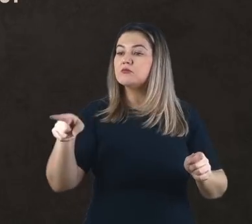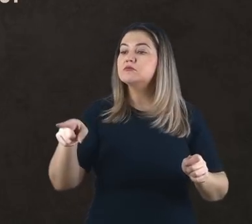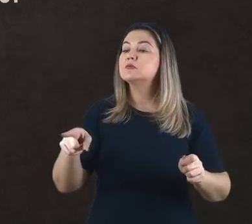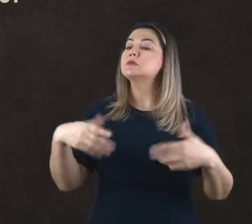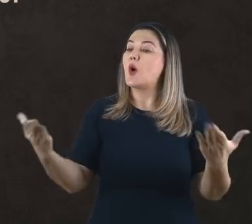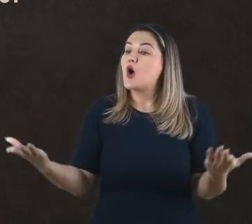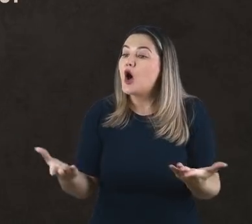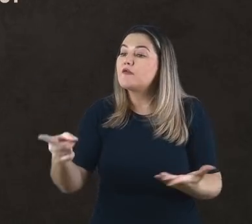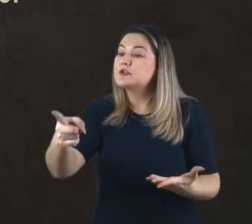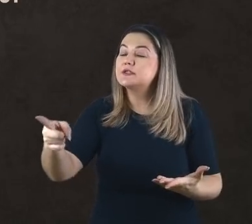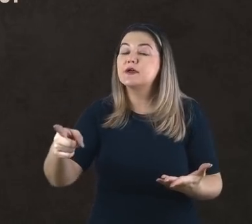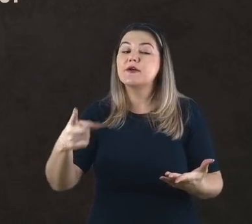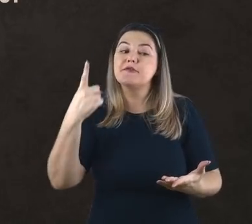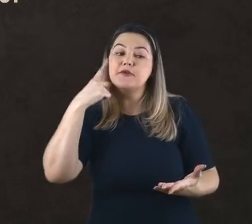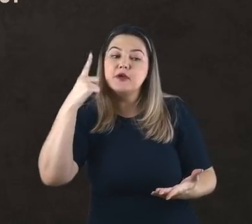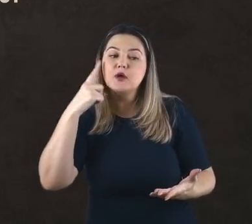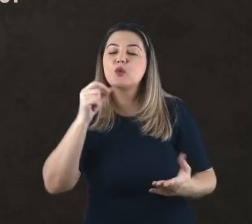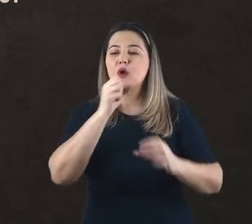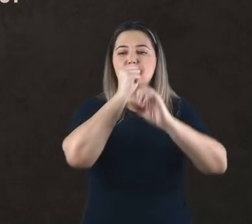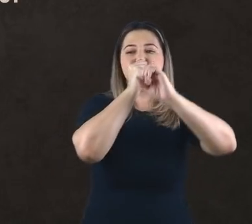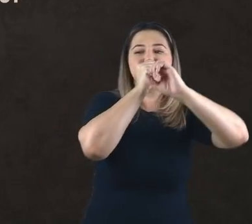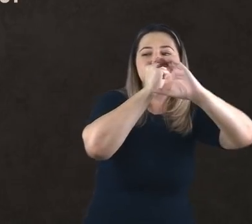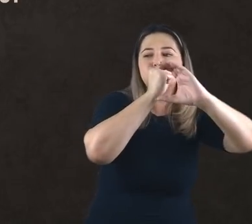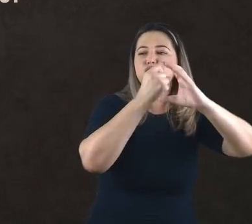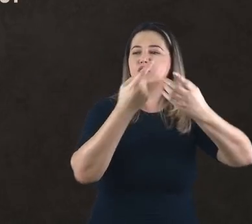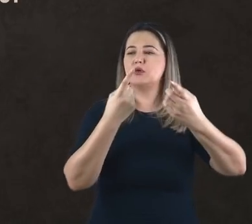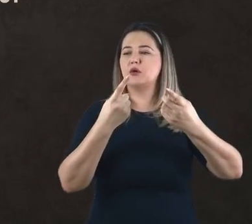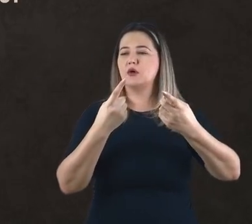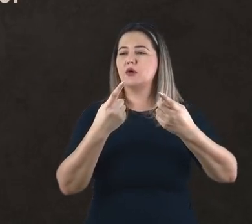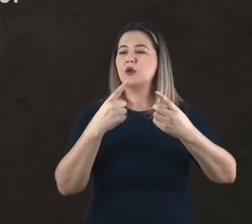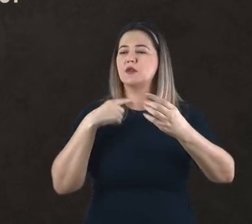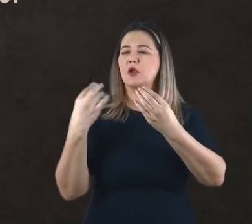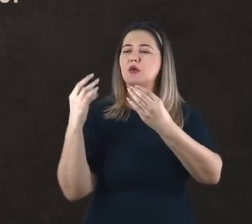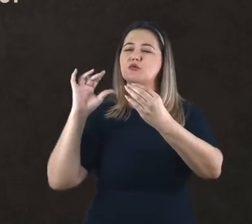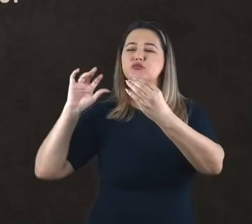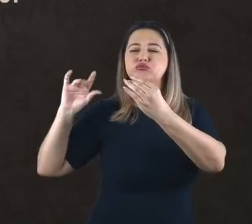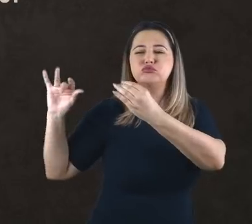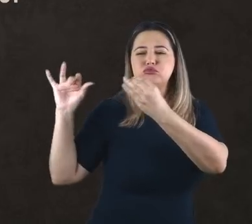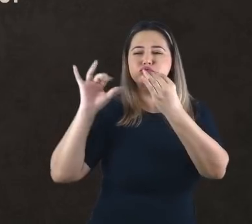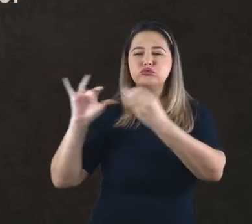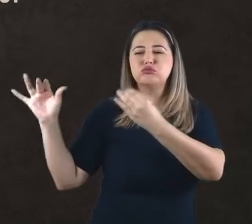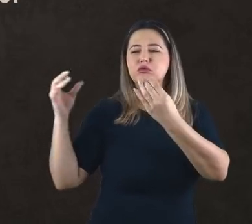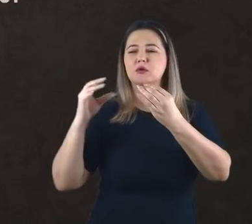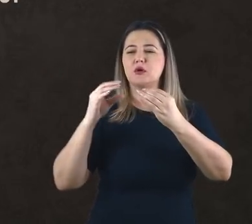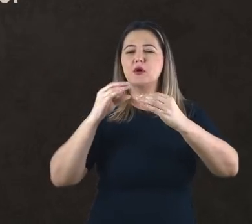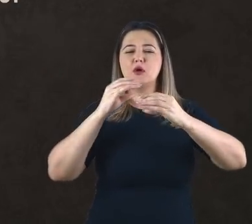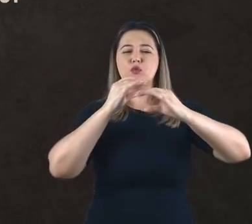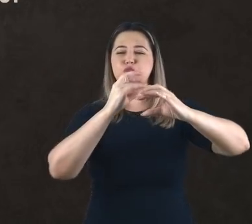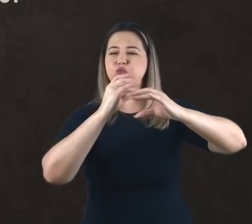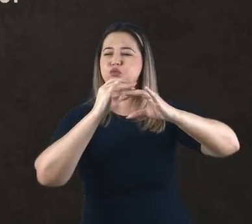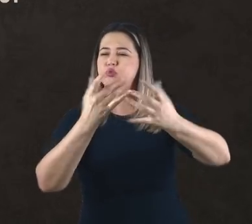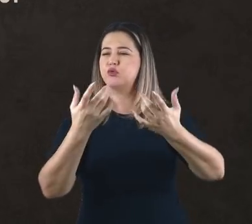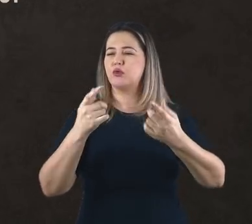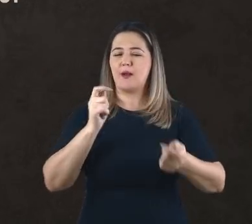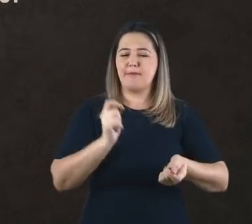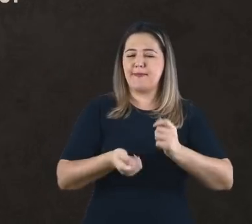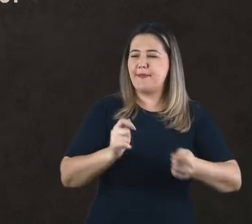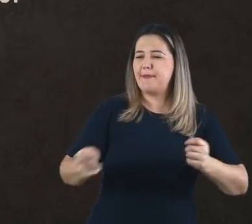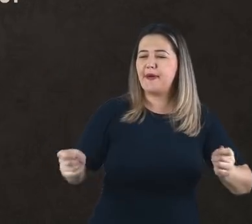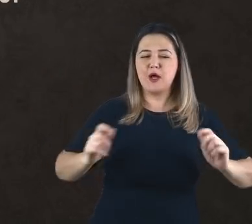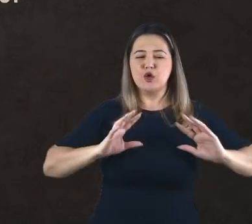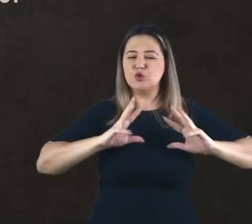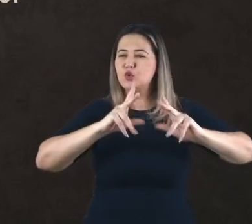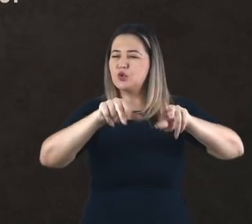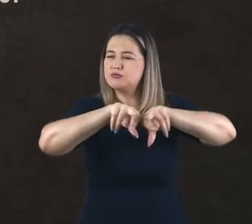o som da trombeta, do pífaro, da cítara, da harpa, do saltério, da flauta dupla e de toda espécie de música, se